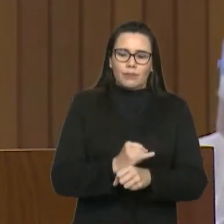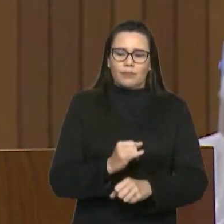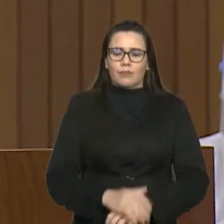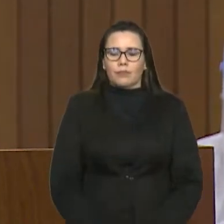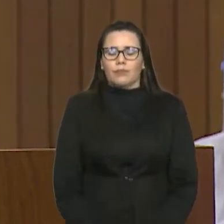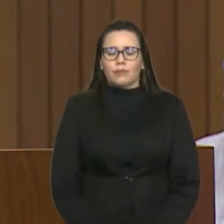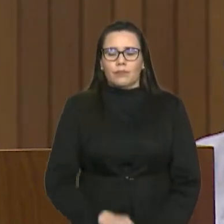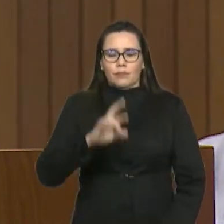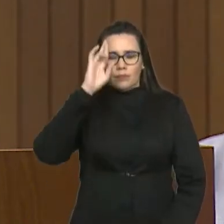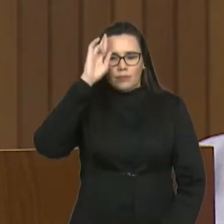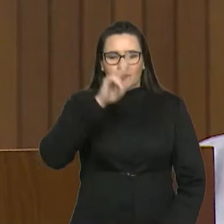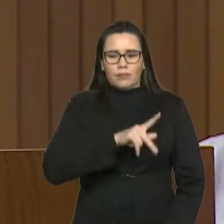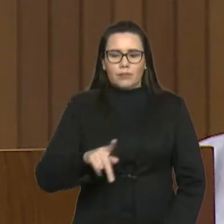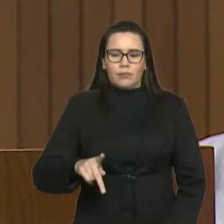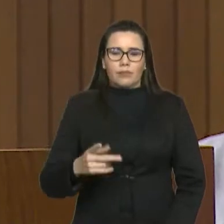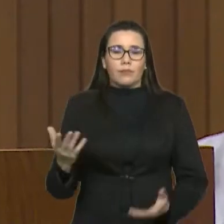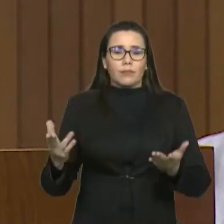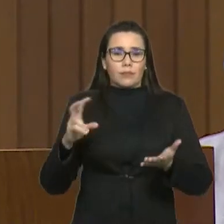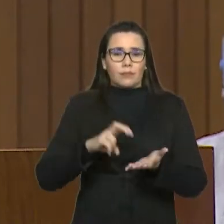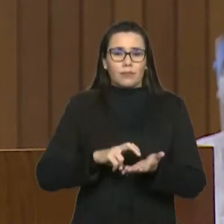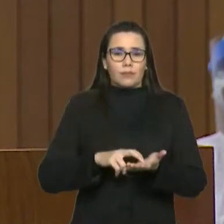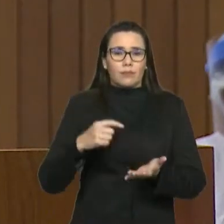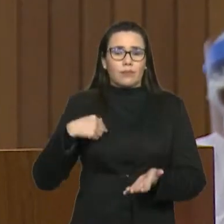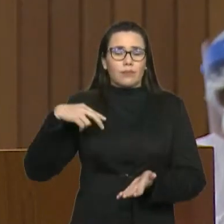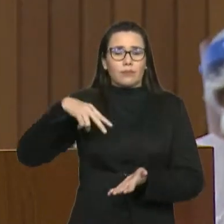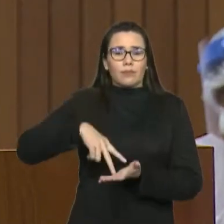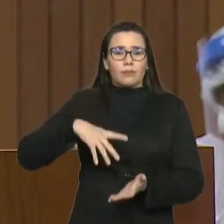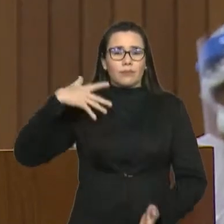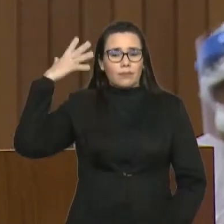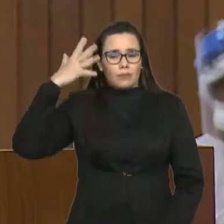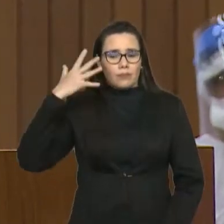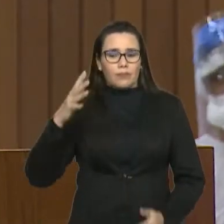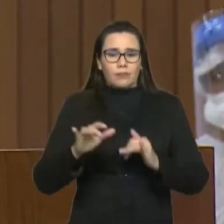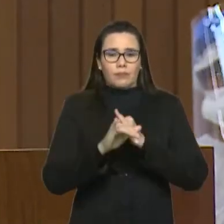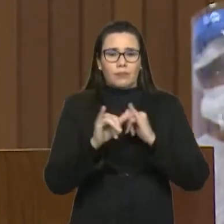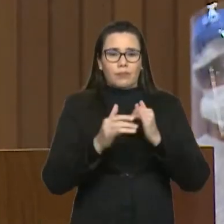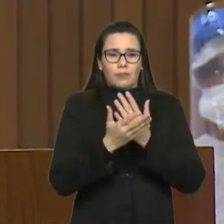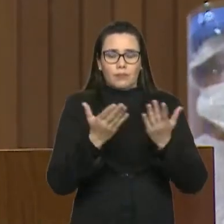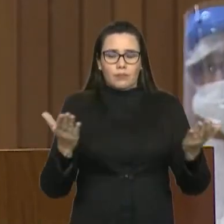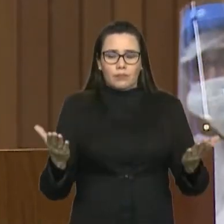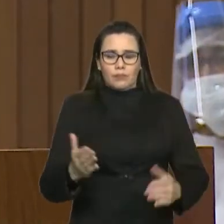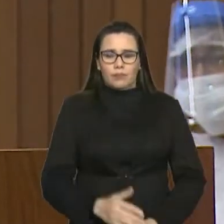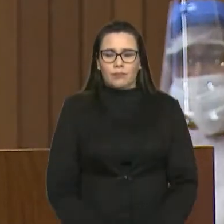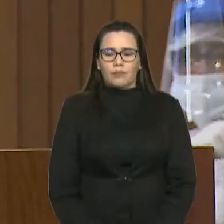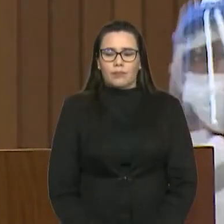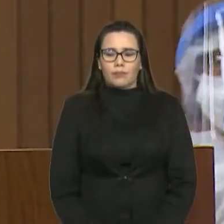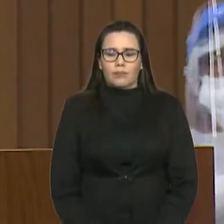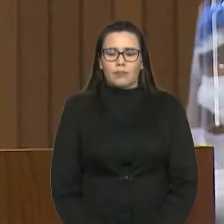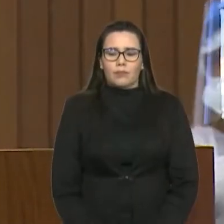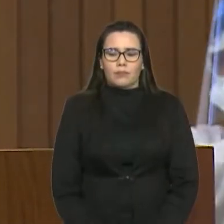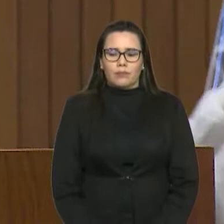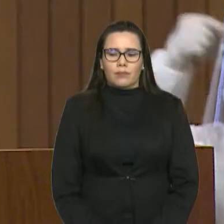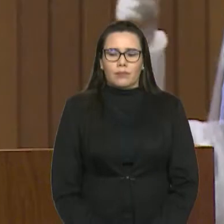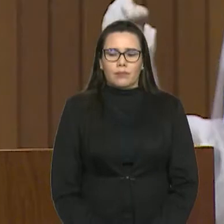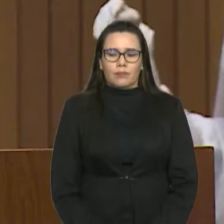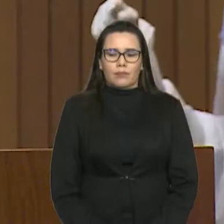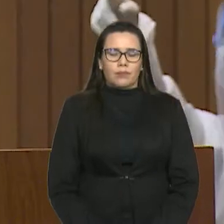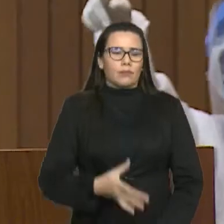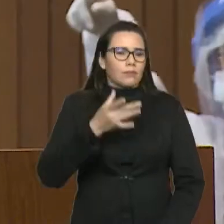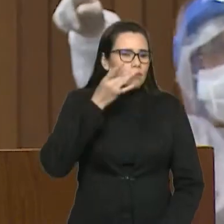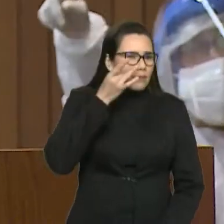nessa manhã venho a essa tribuna para destacar uma inspeção que nós fizemos nessa semana